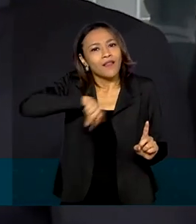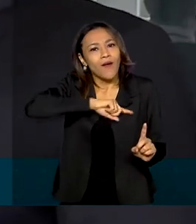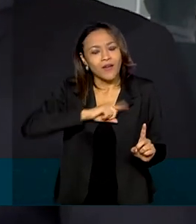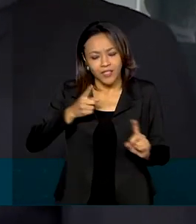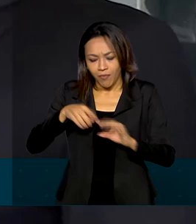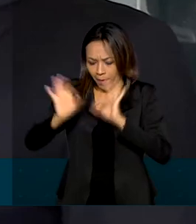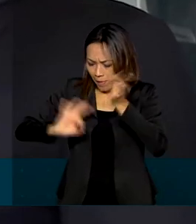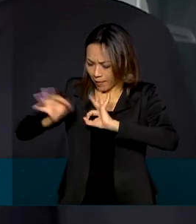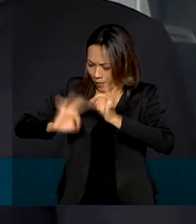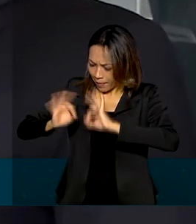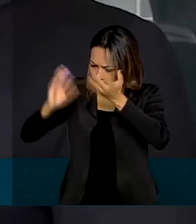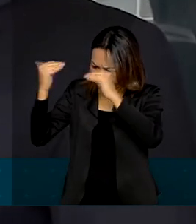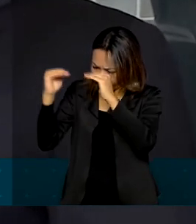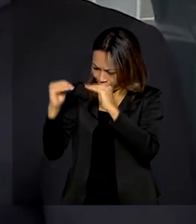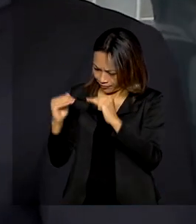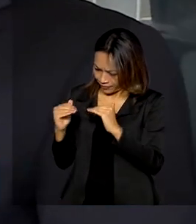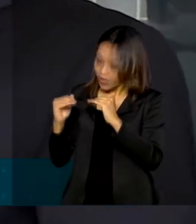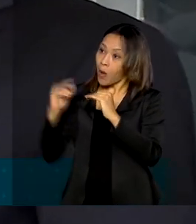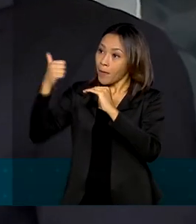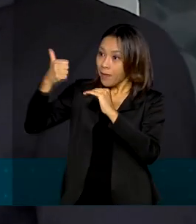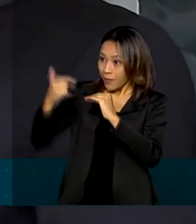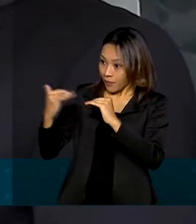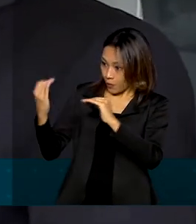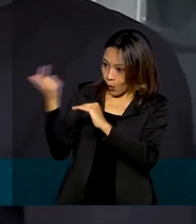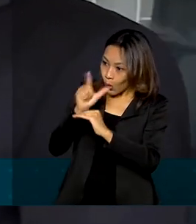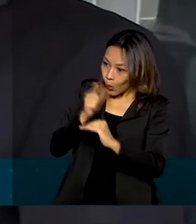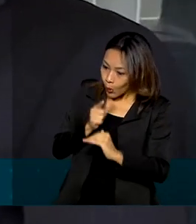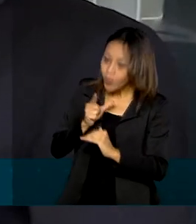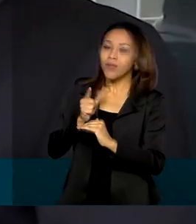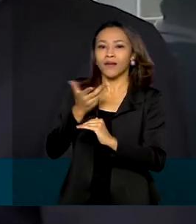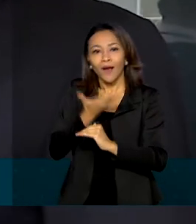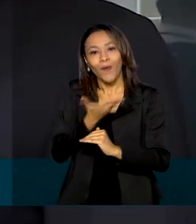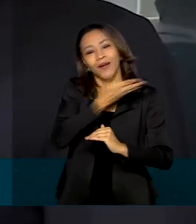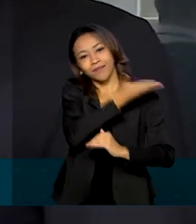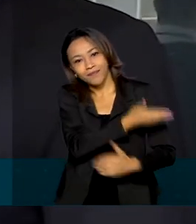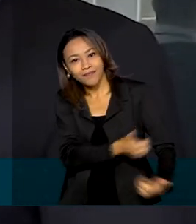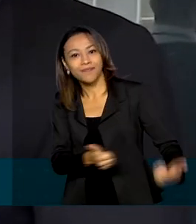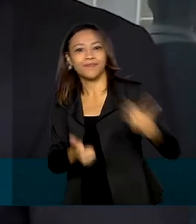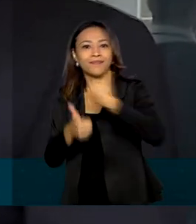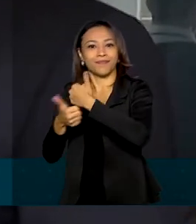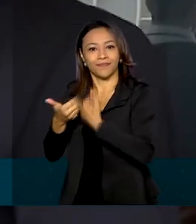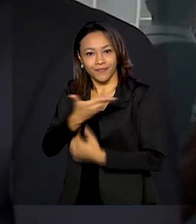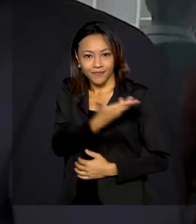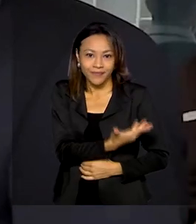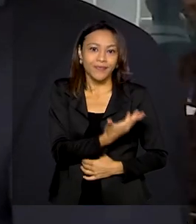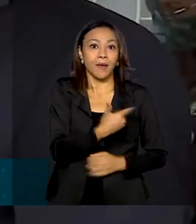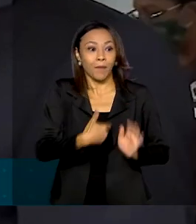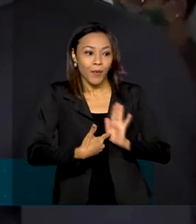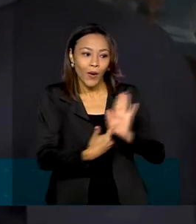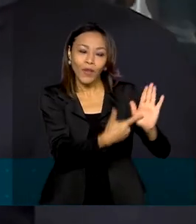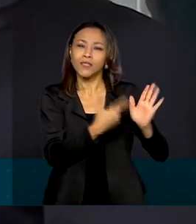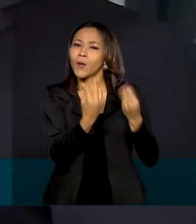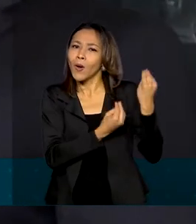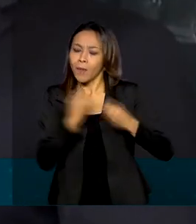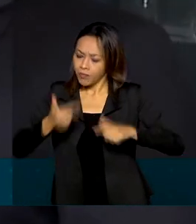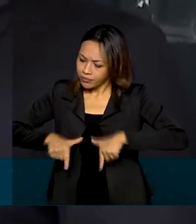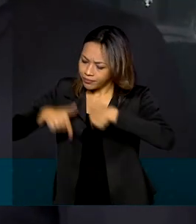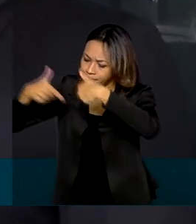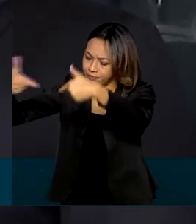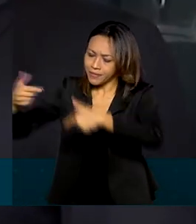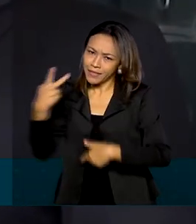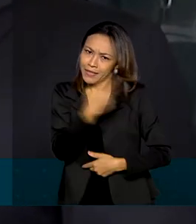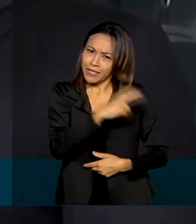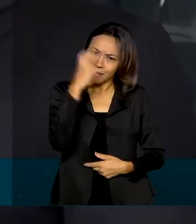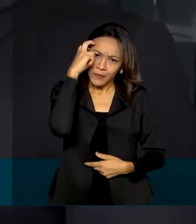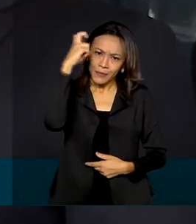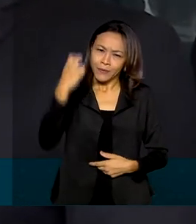planejamento e a parte inicial executada e, a partir de agora, a gente mostra como funciona e o Marcelo, com a